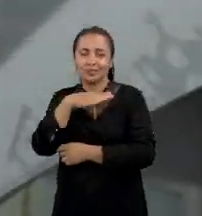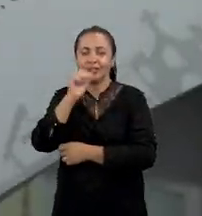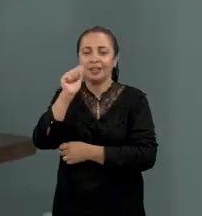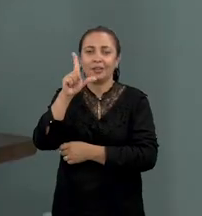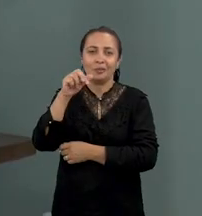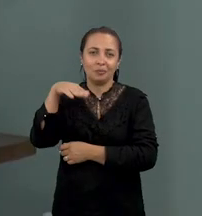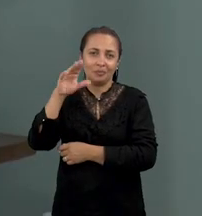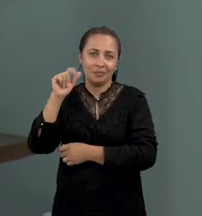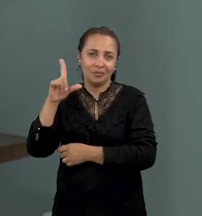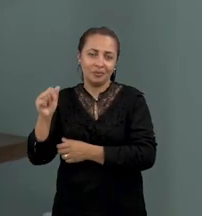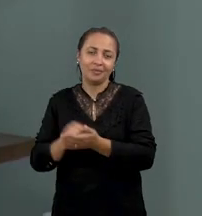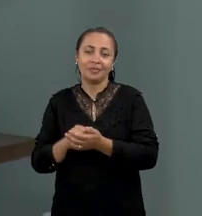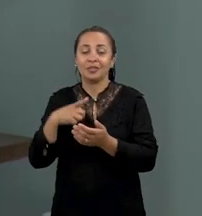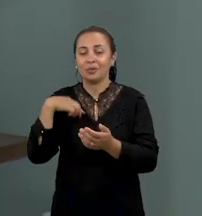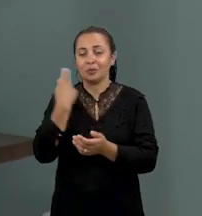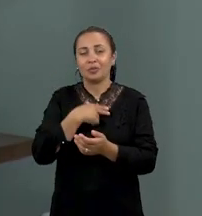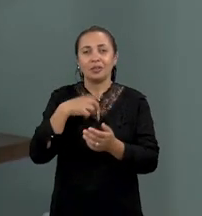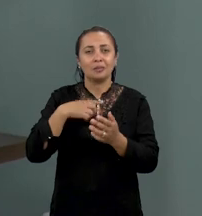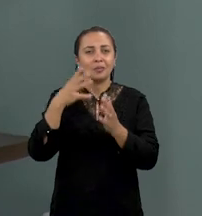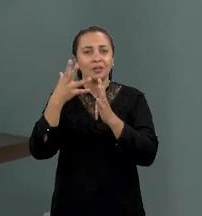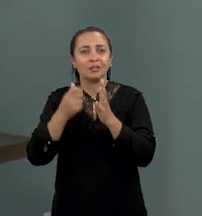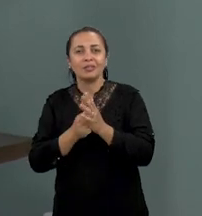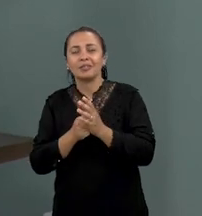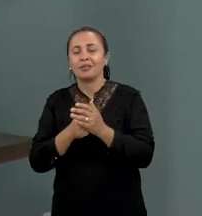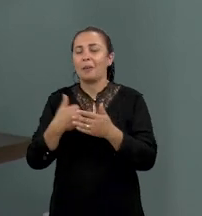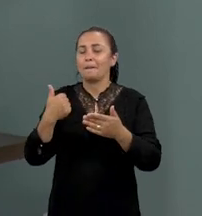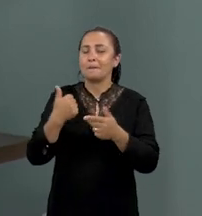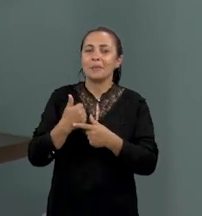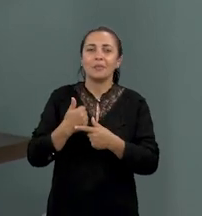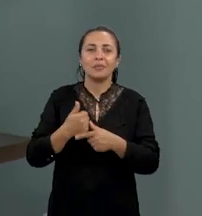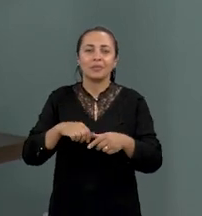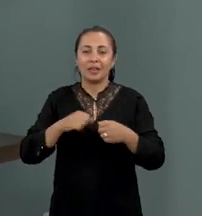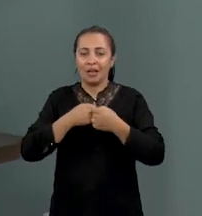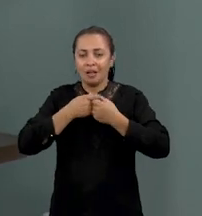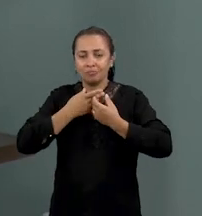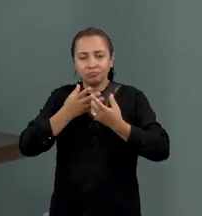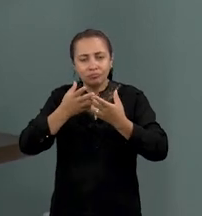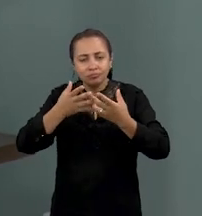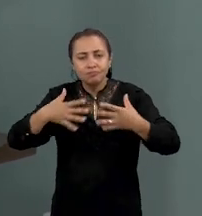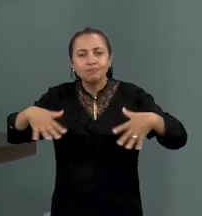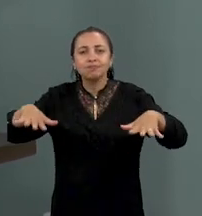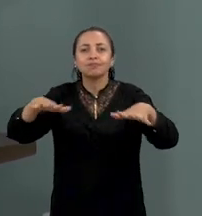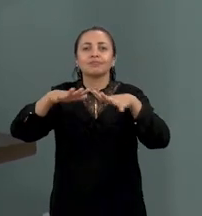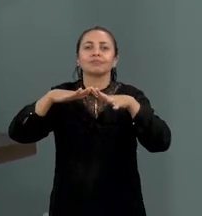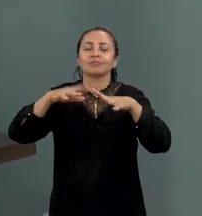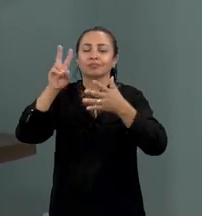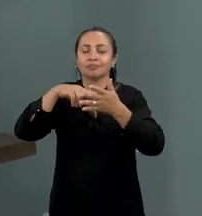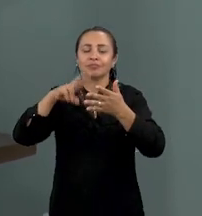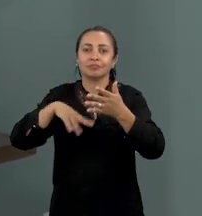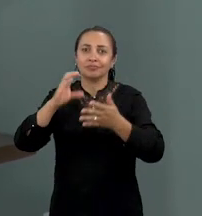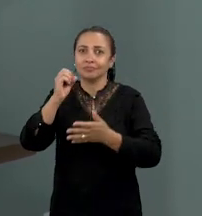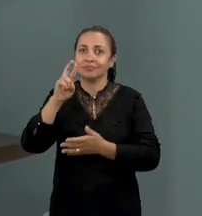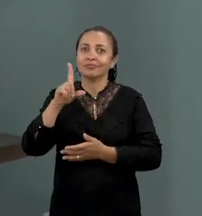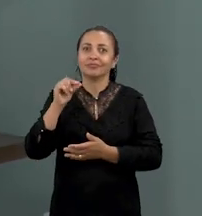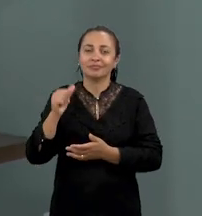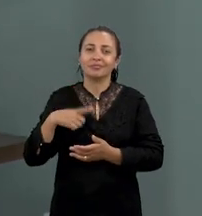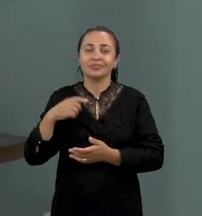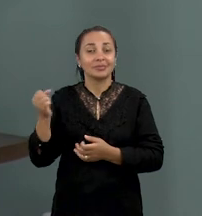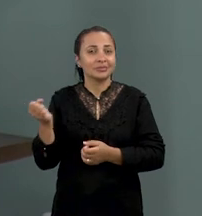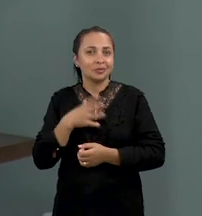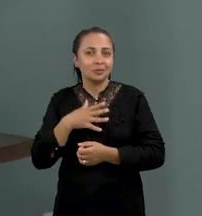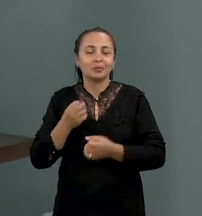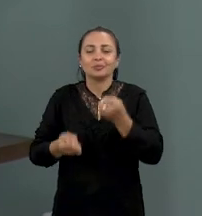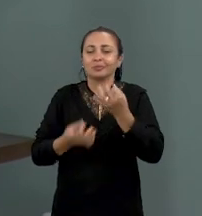Almeida. A gente tem muitos aspectos positivos em relação a esse panorama atual da literatura de cordel.